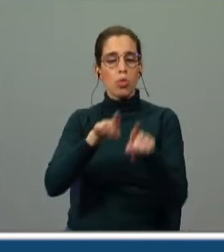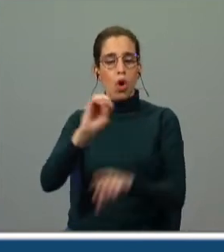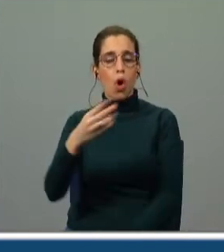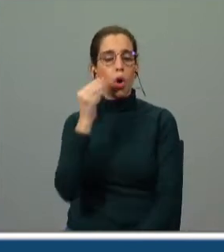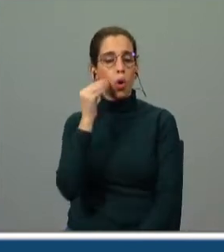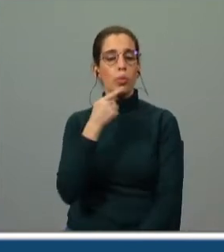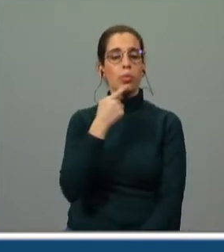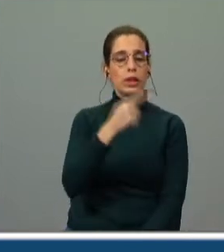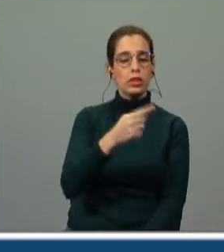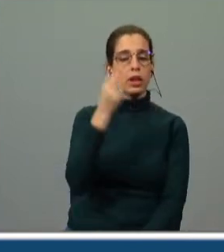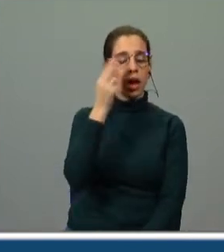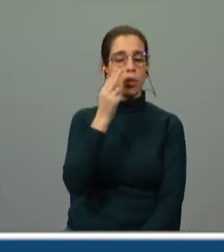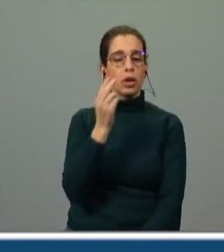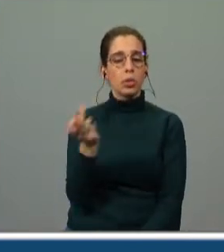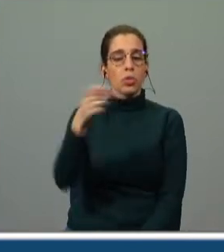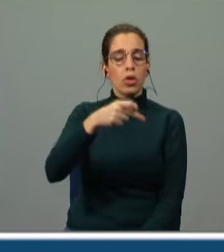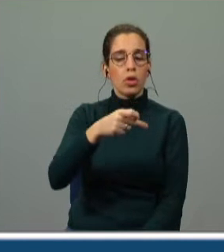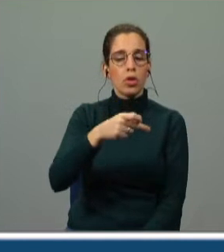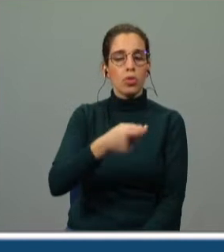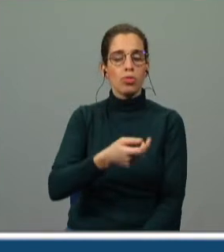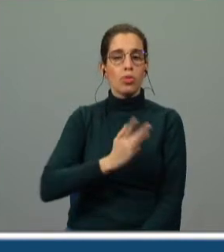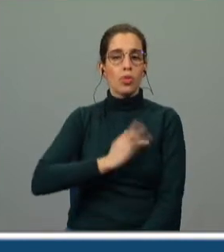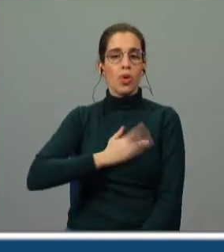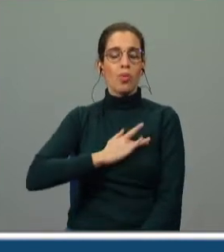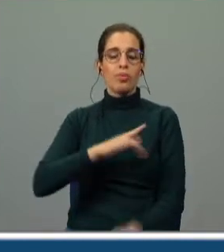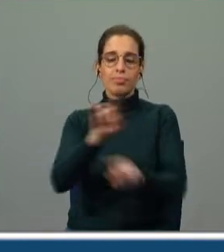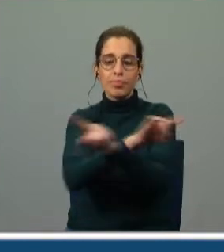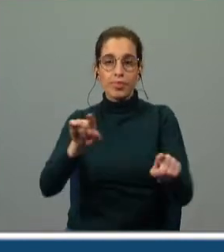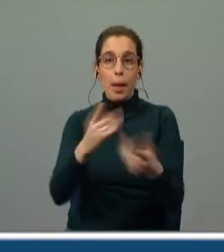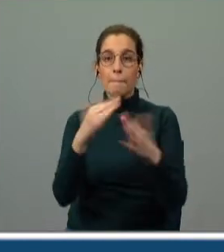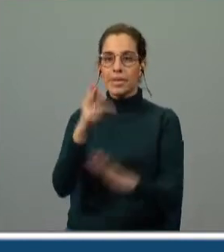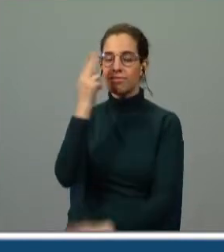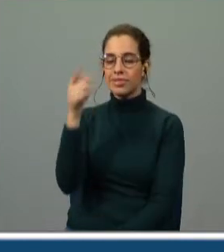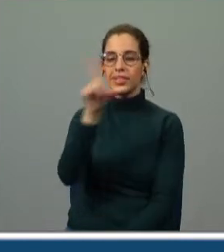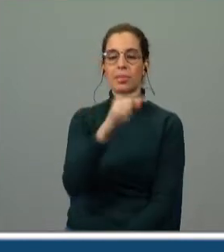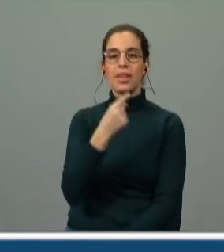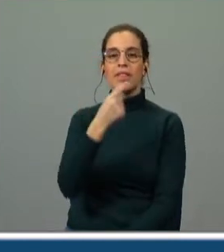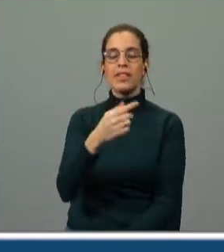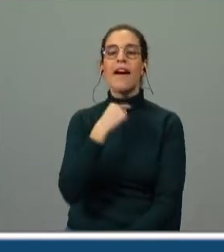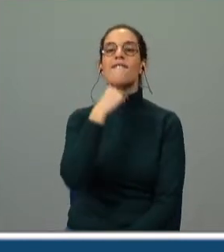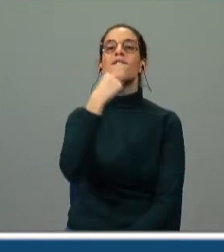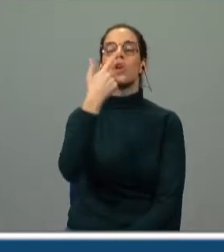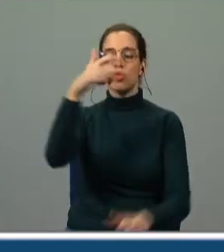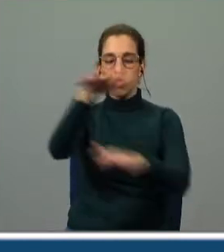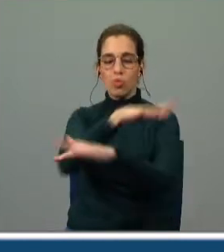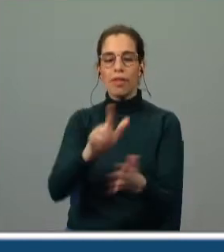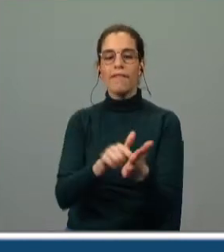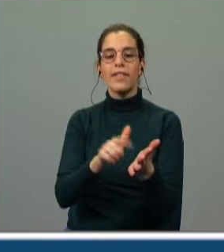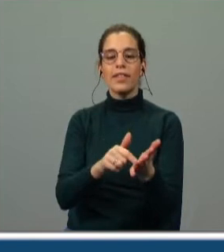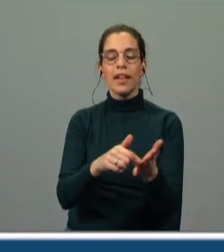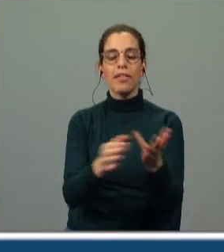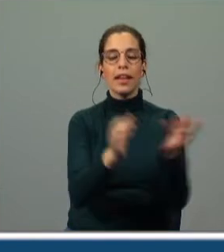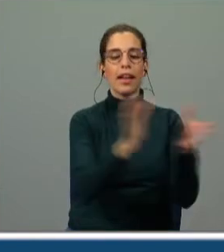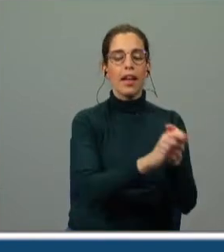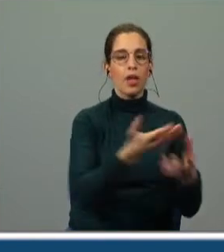Camões, decorreu de um amor proibido. Embora Camões também refira à voz do povo e à necessidade de casar Dom Pedro